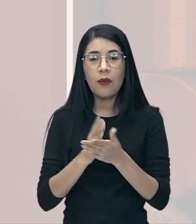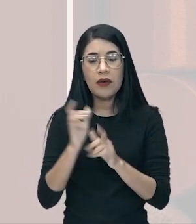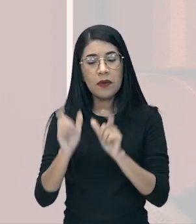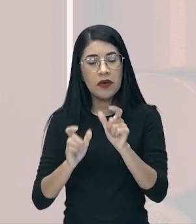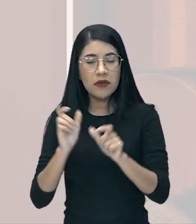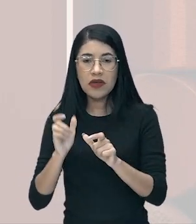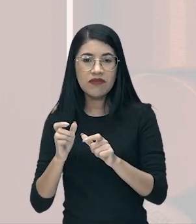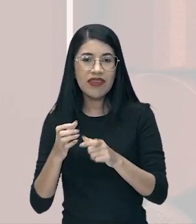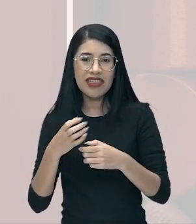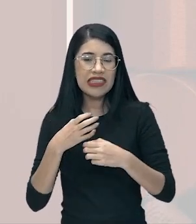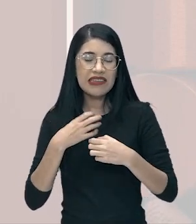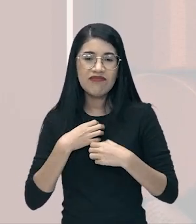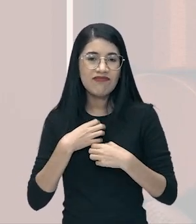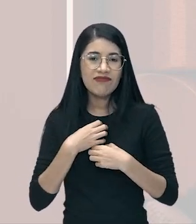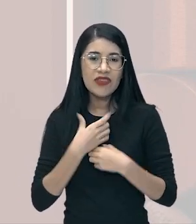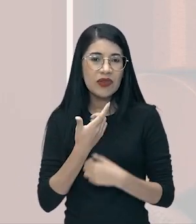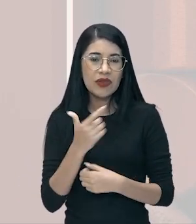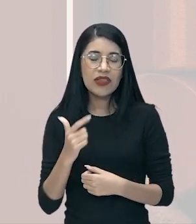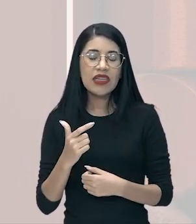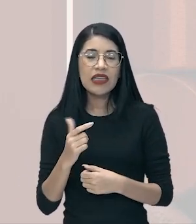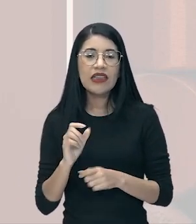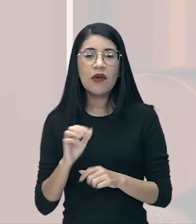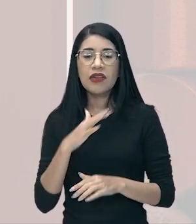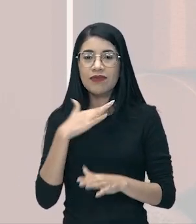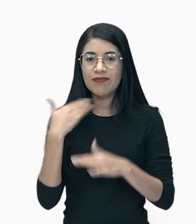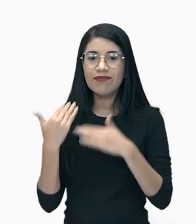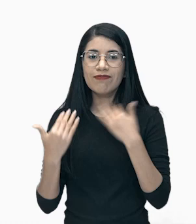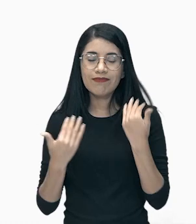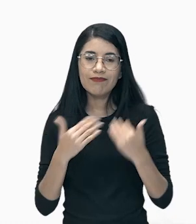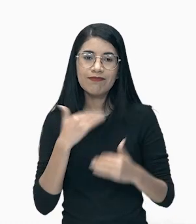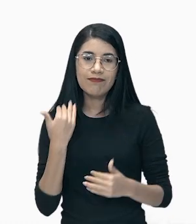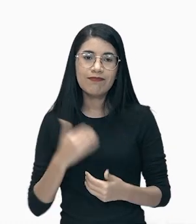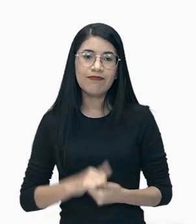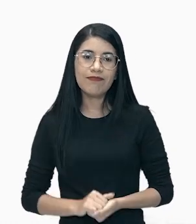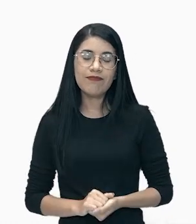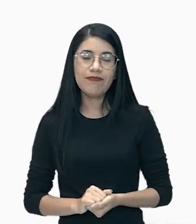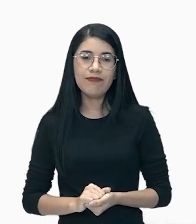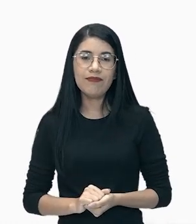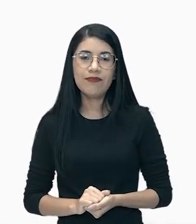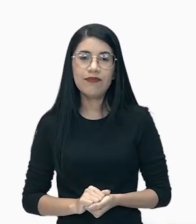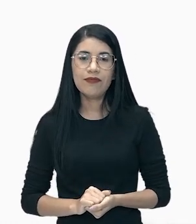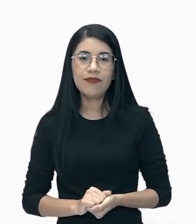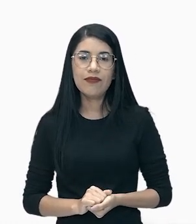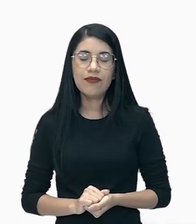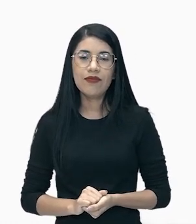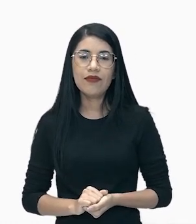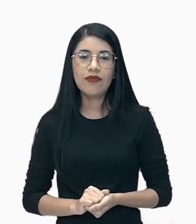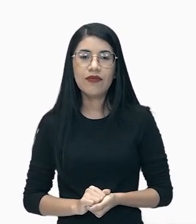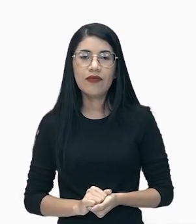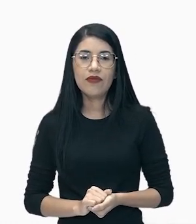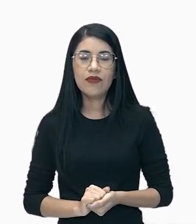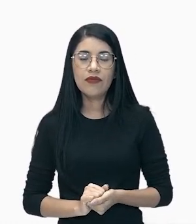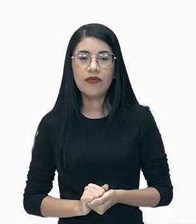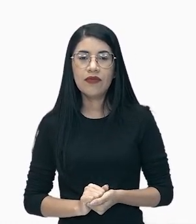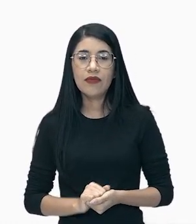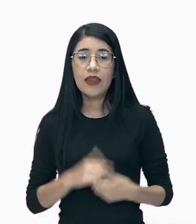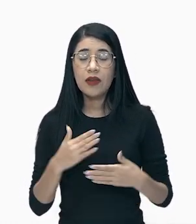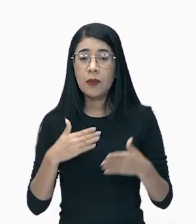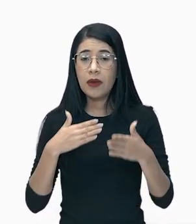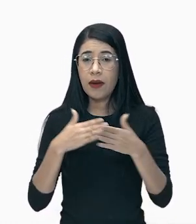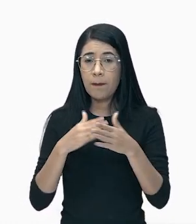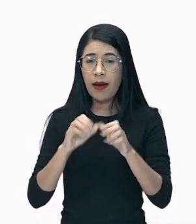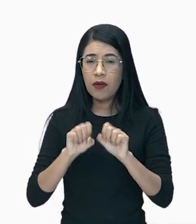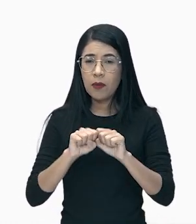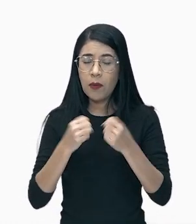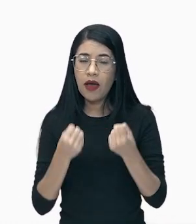cabo de sua própria vida, tá bom, gente? Voltando no contexto. Vamos lá, galerinha. O impacto do crash para a